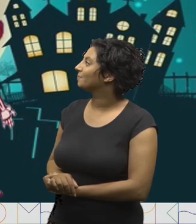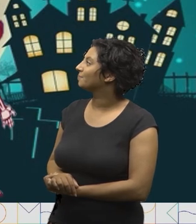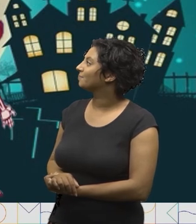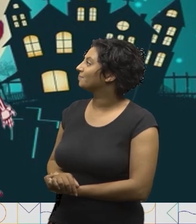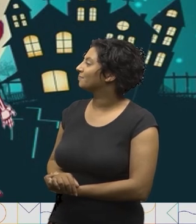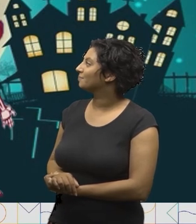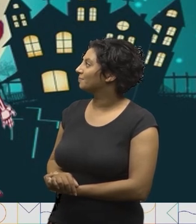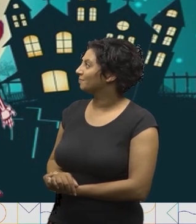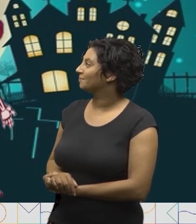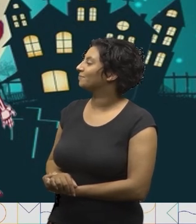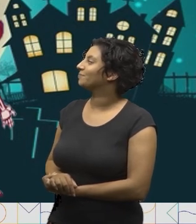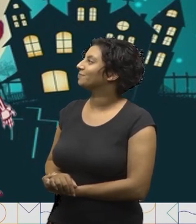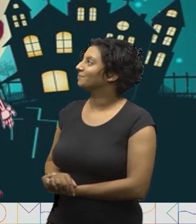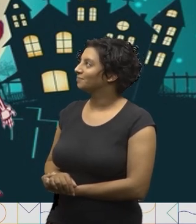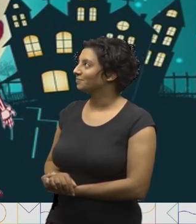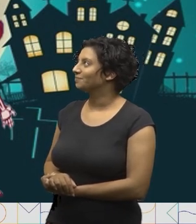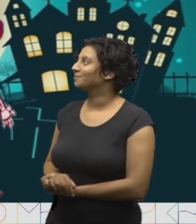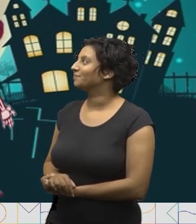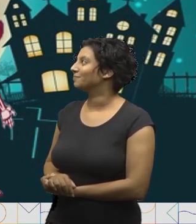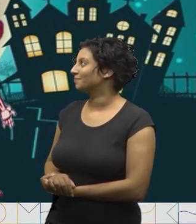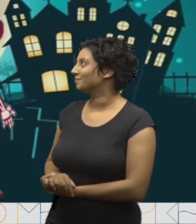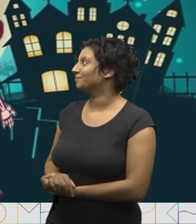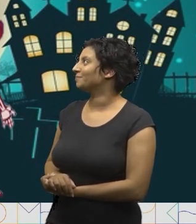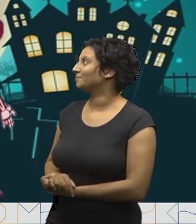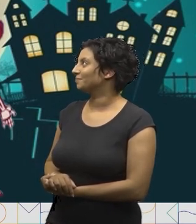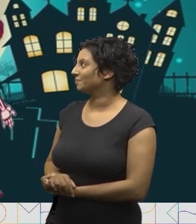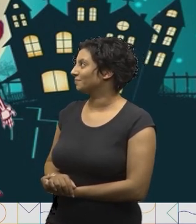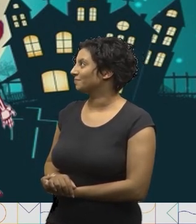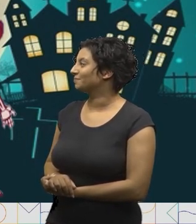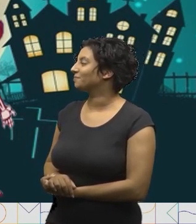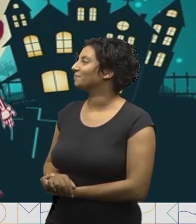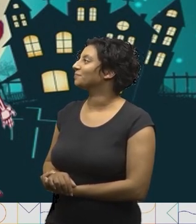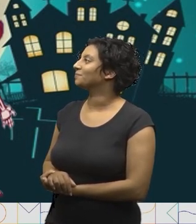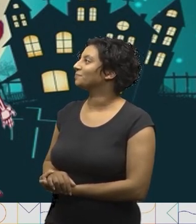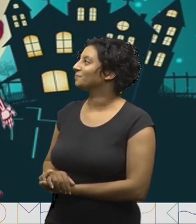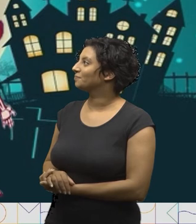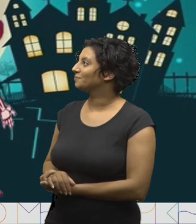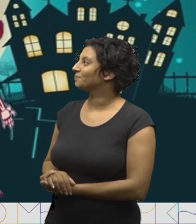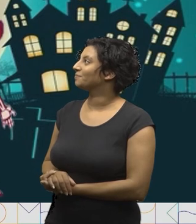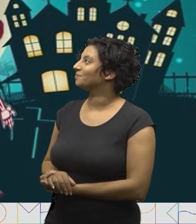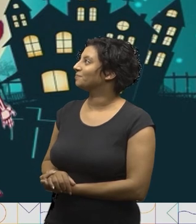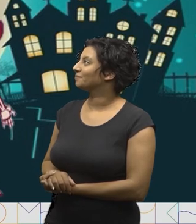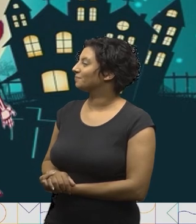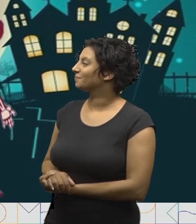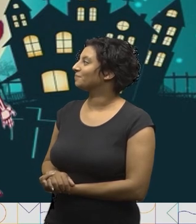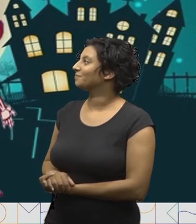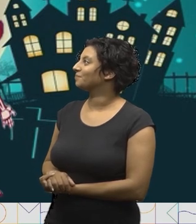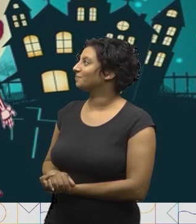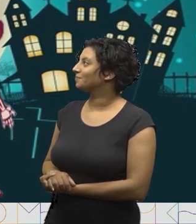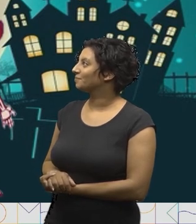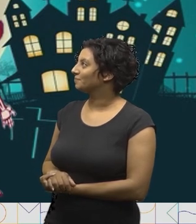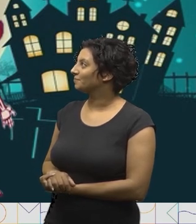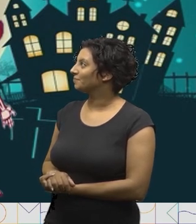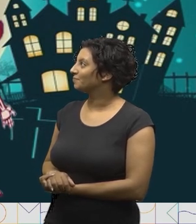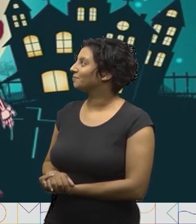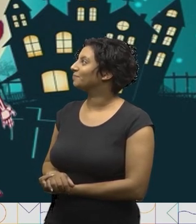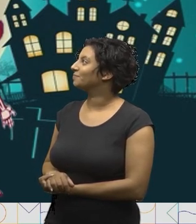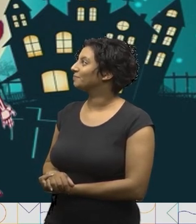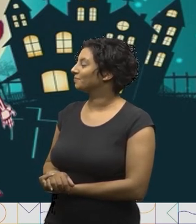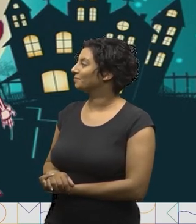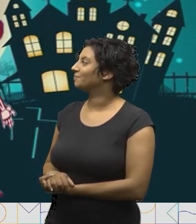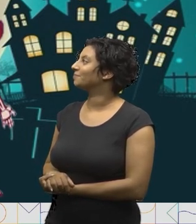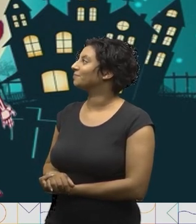Uma disse para a outra, outra, outra, outra, outra, é uma